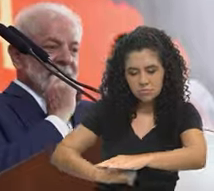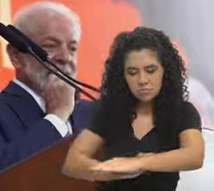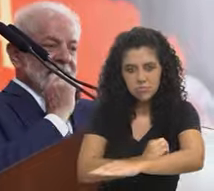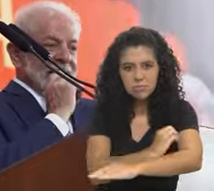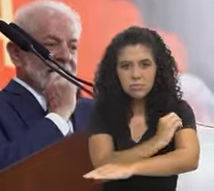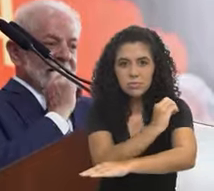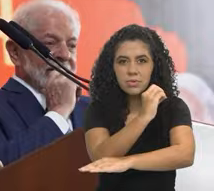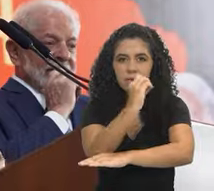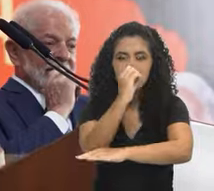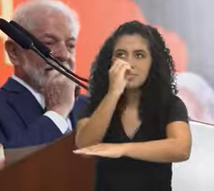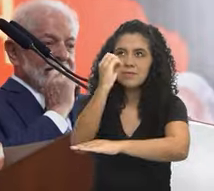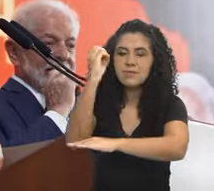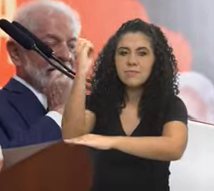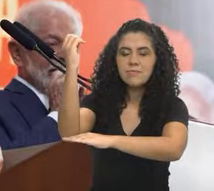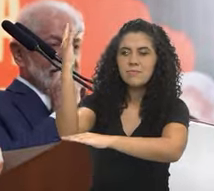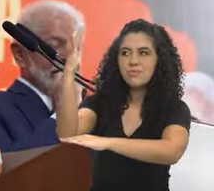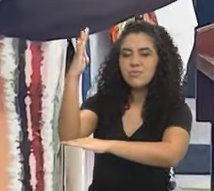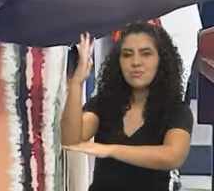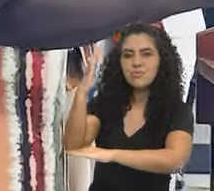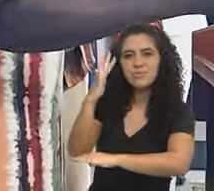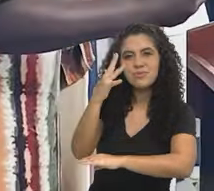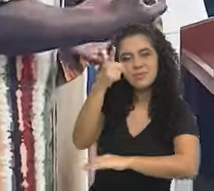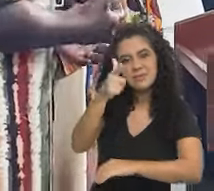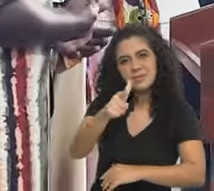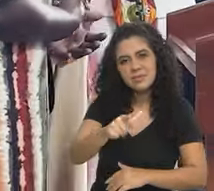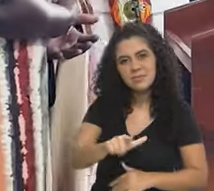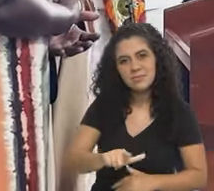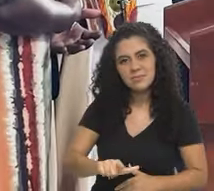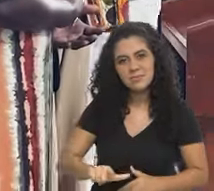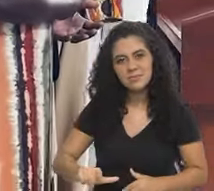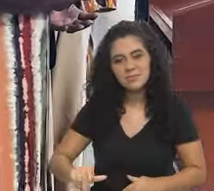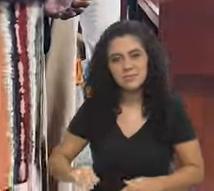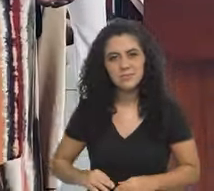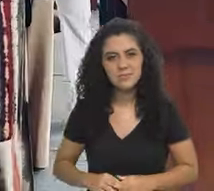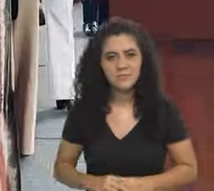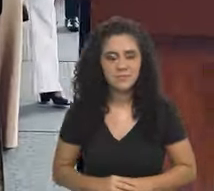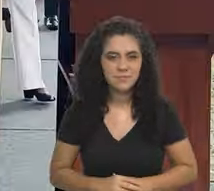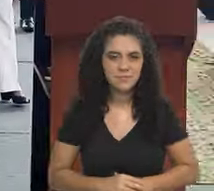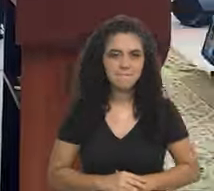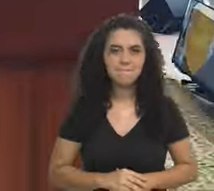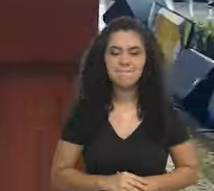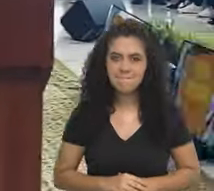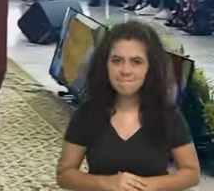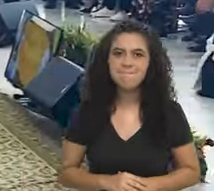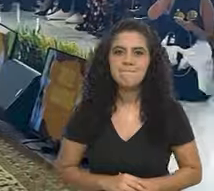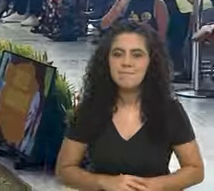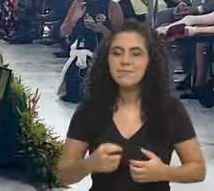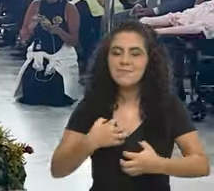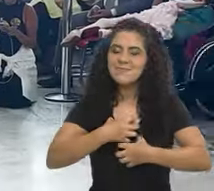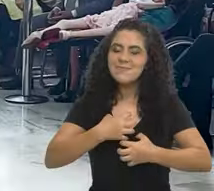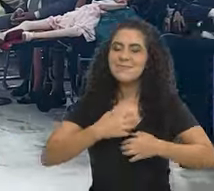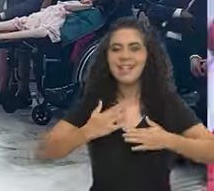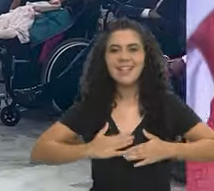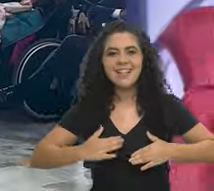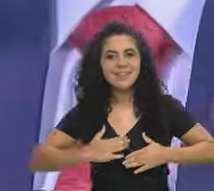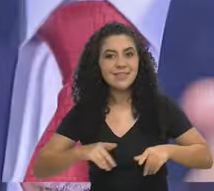O sol há de brilhar mais uma vez.